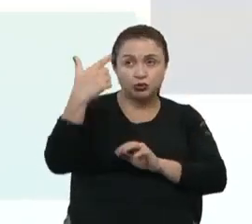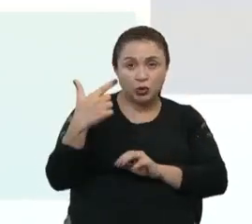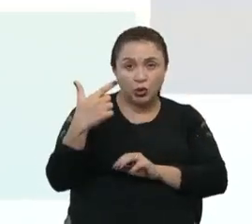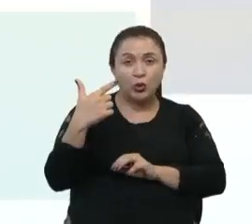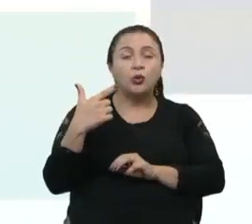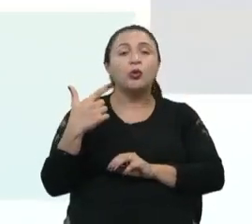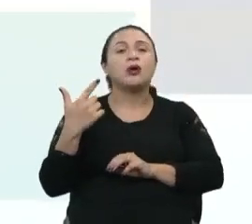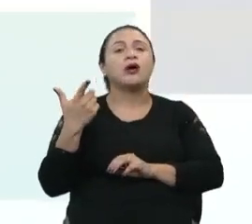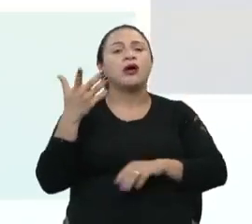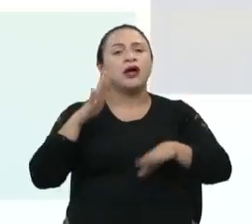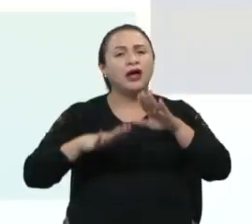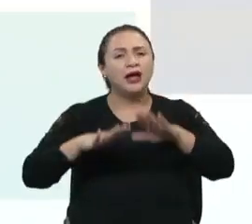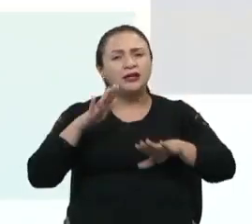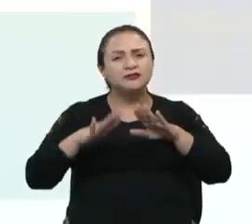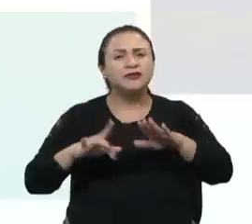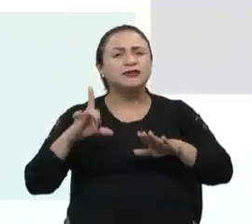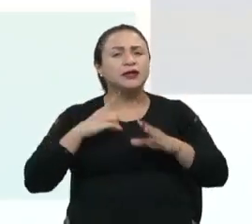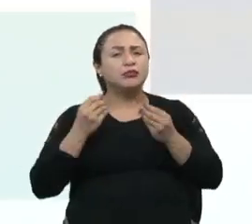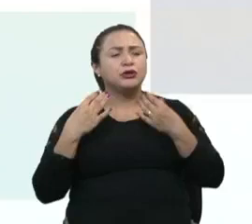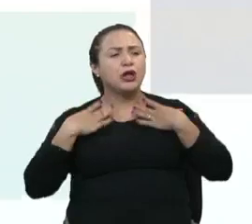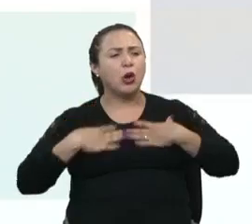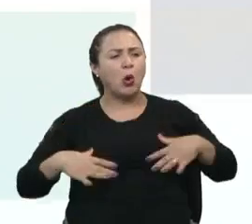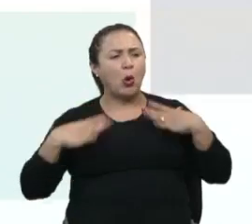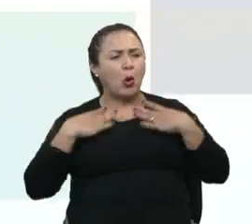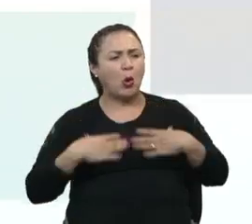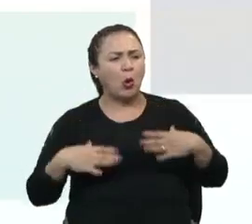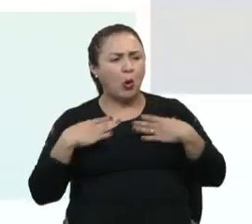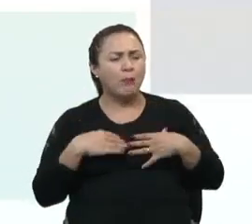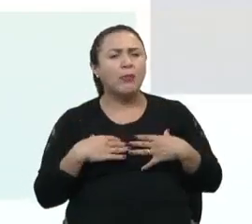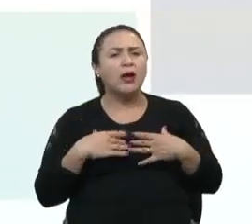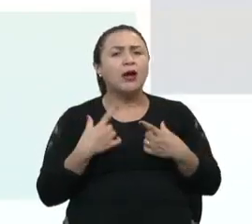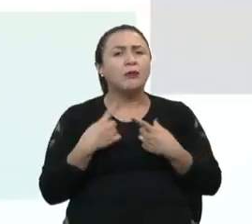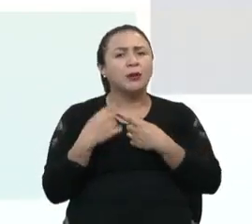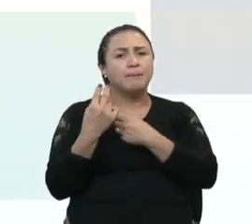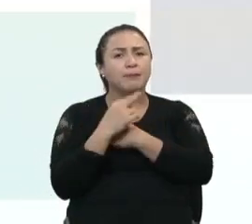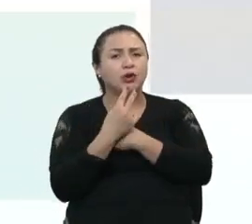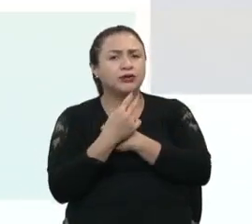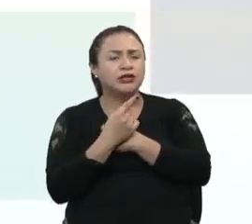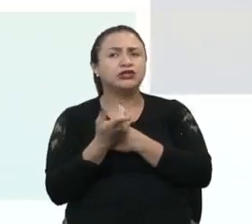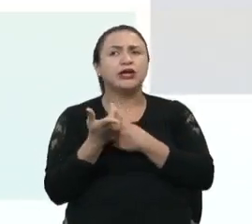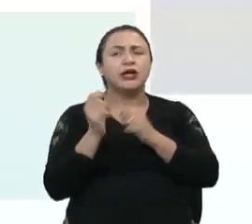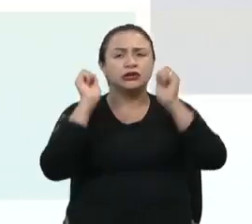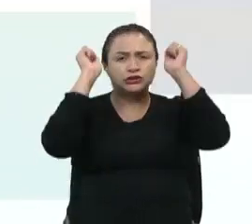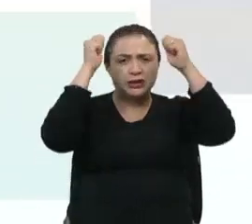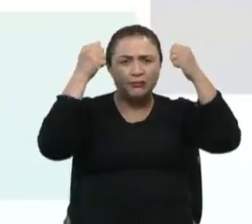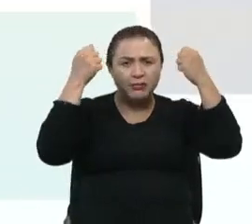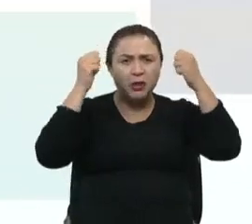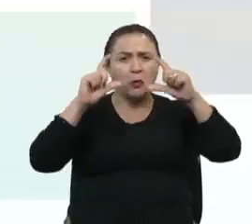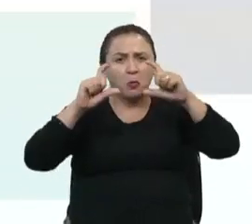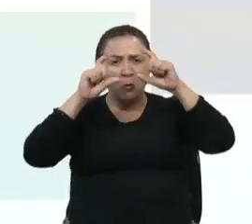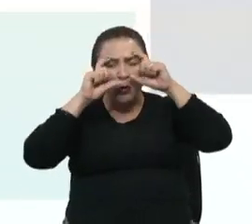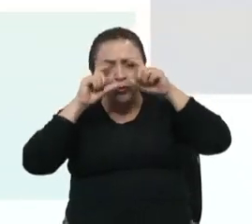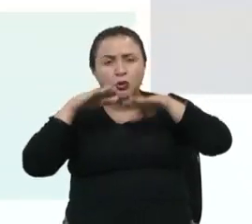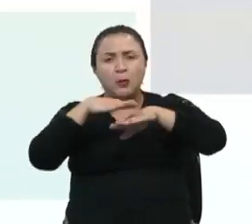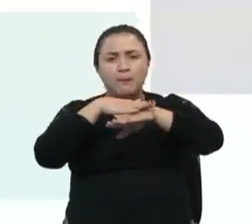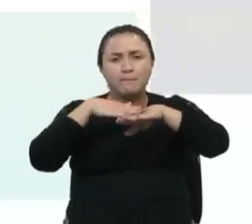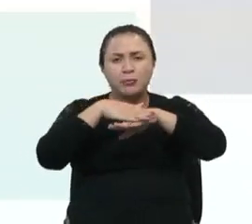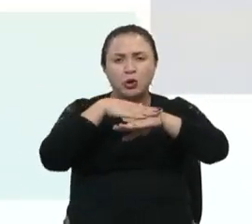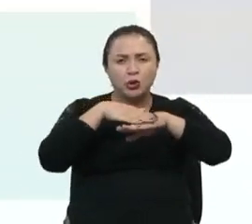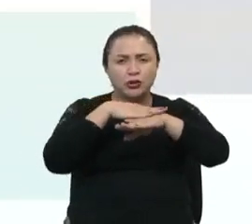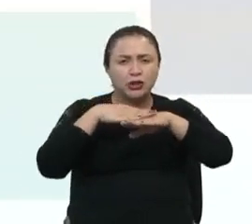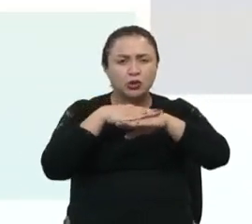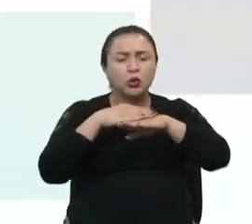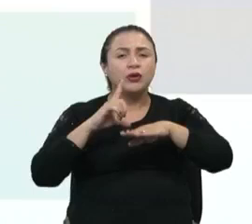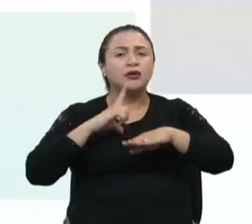coloca muitas roupas para se proteger, chapéu, óculos, protetor solar com filtro muito